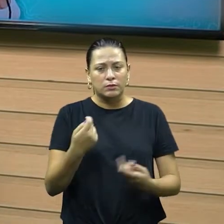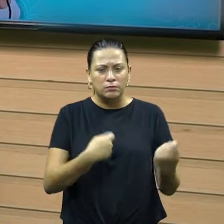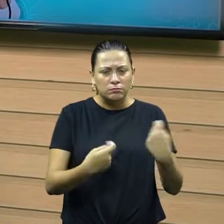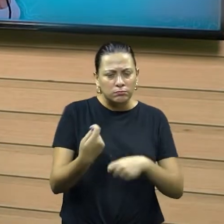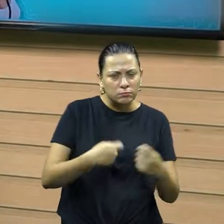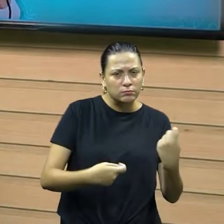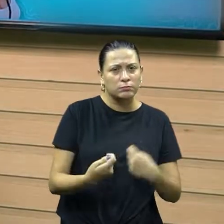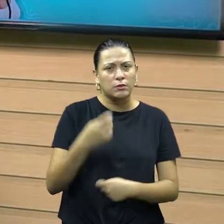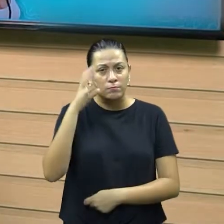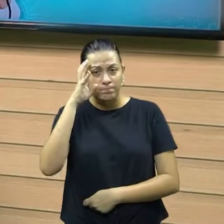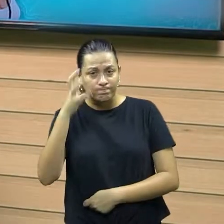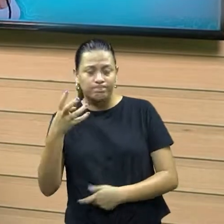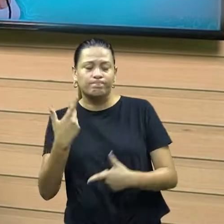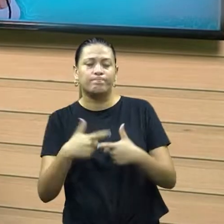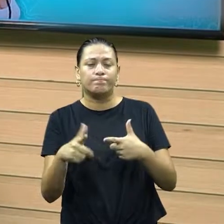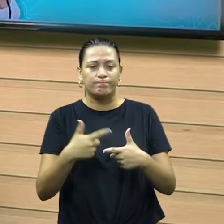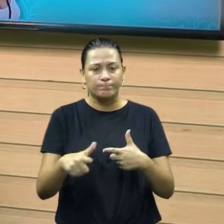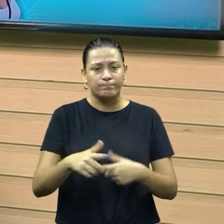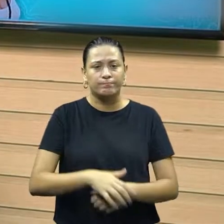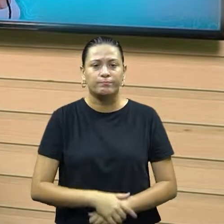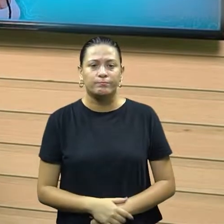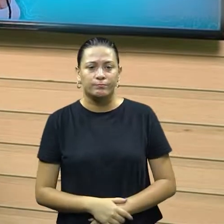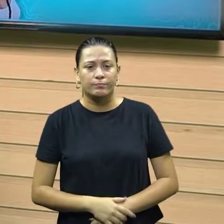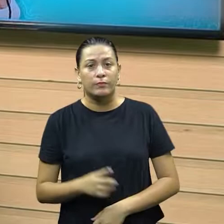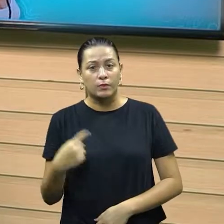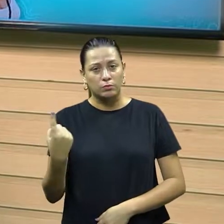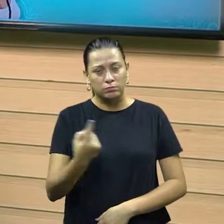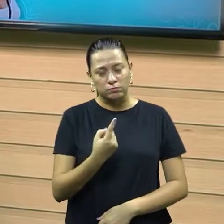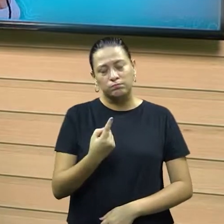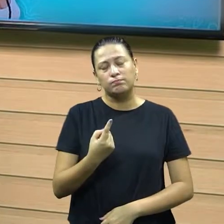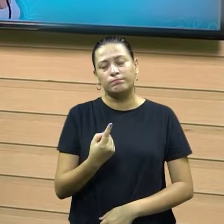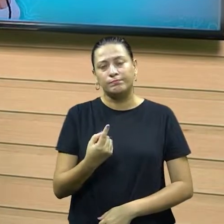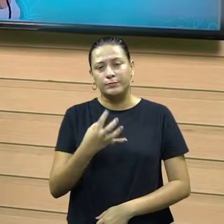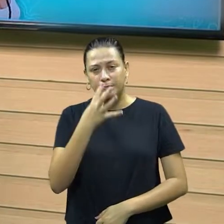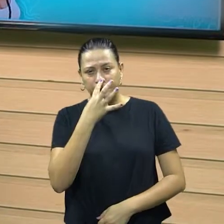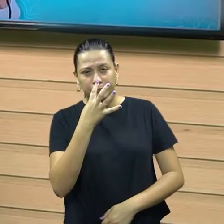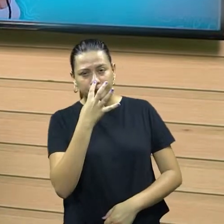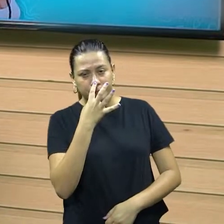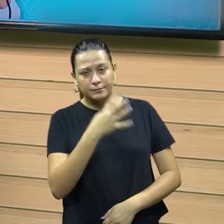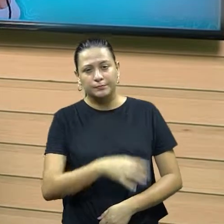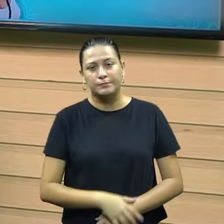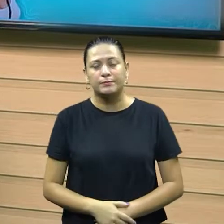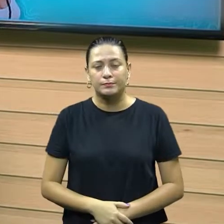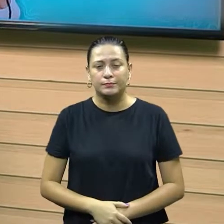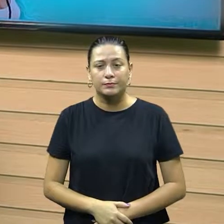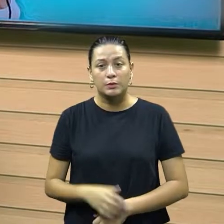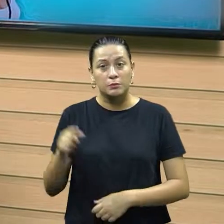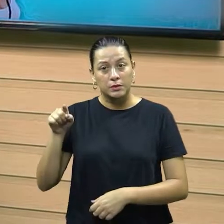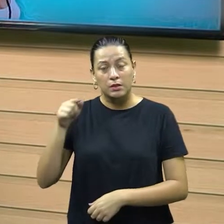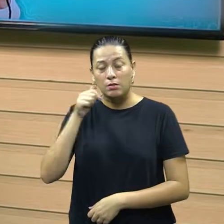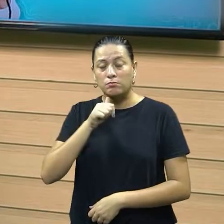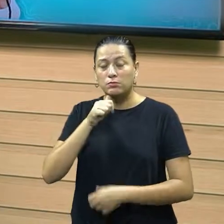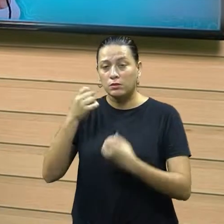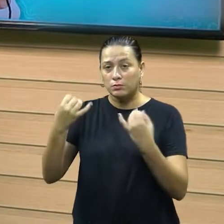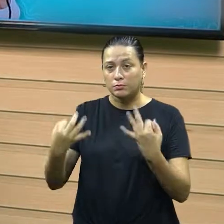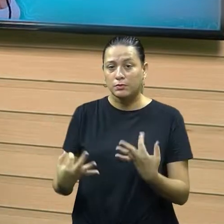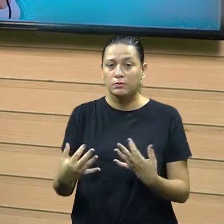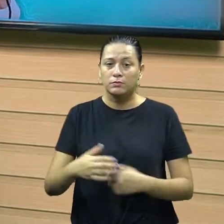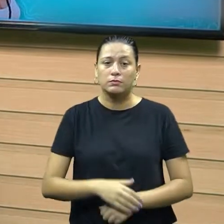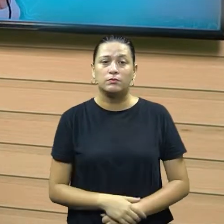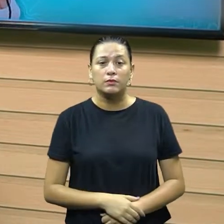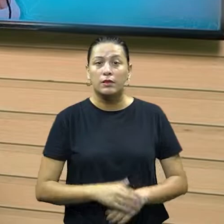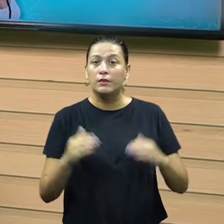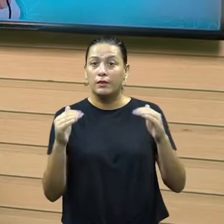E que foi, então aqui nós conseguimos observar que o posicionamento da Tájara está em comum